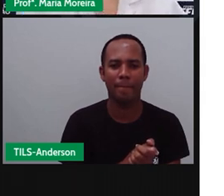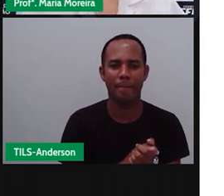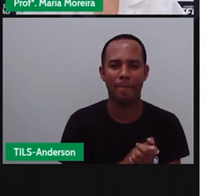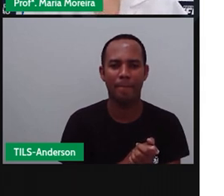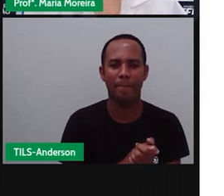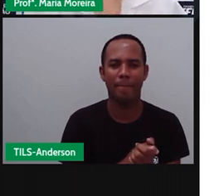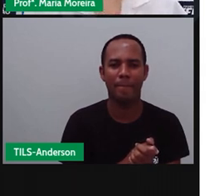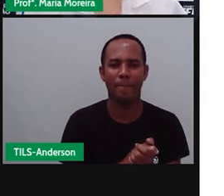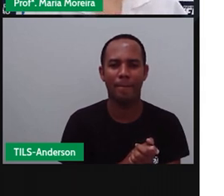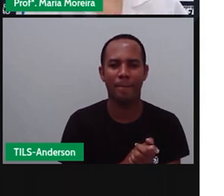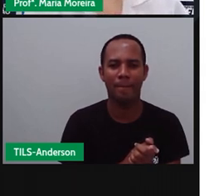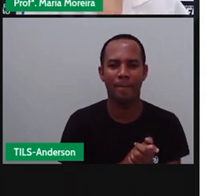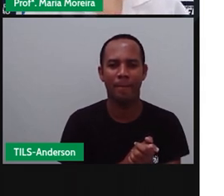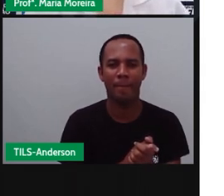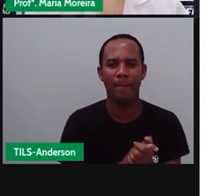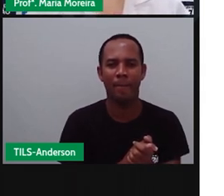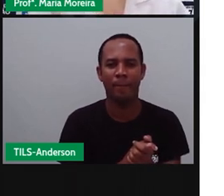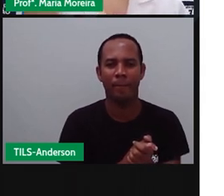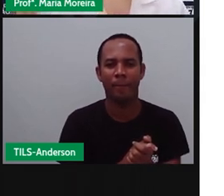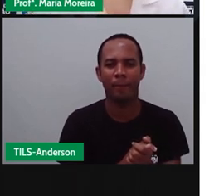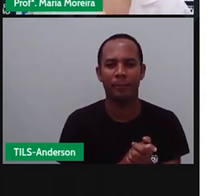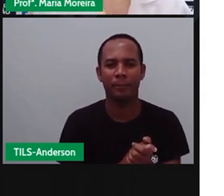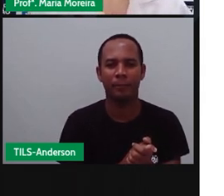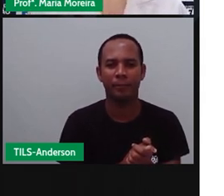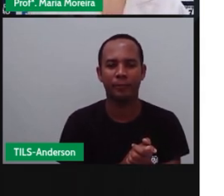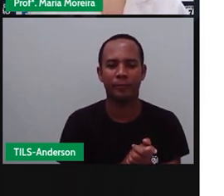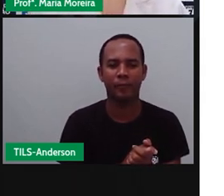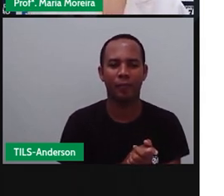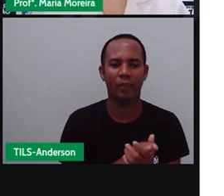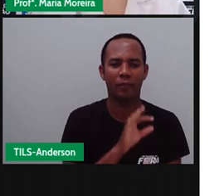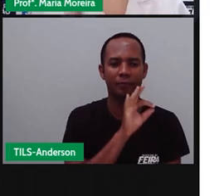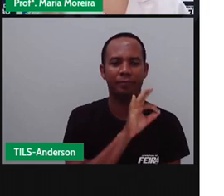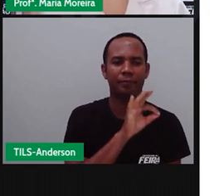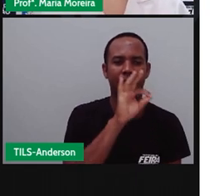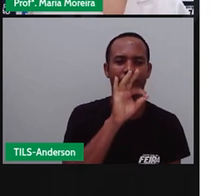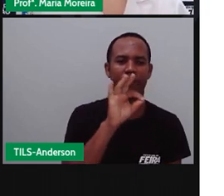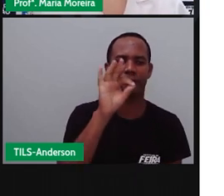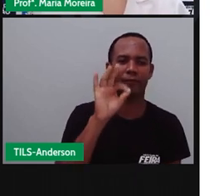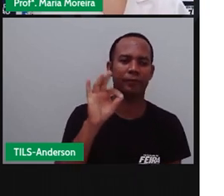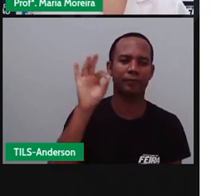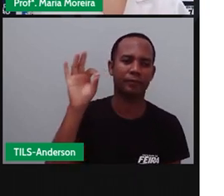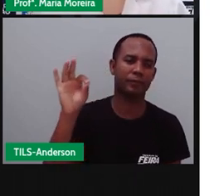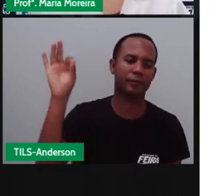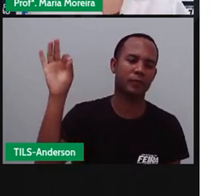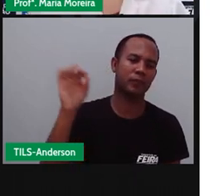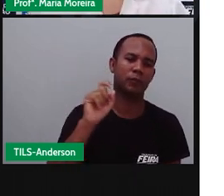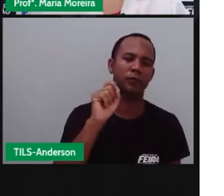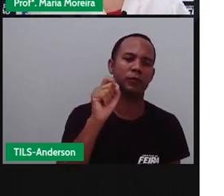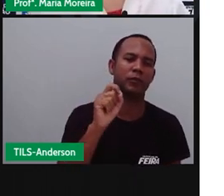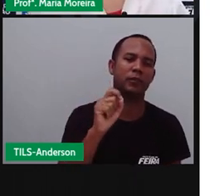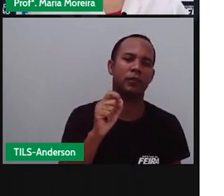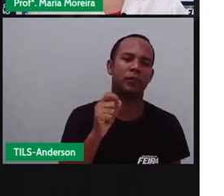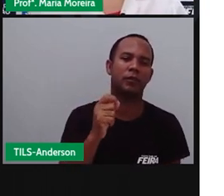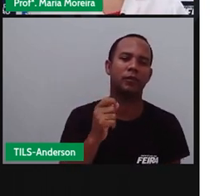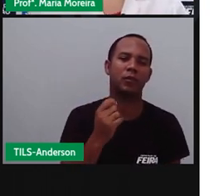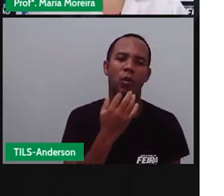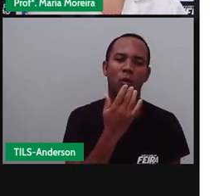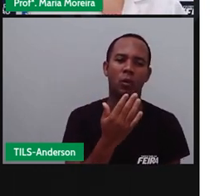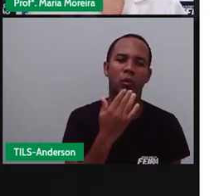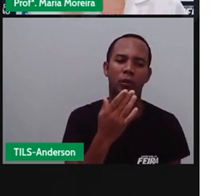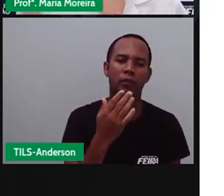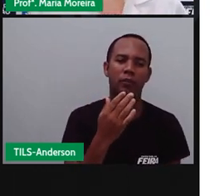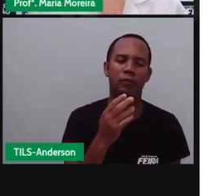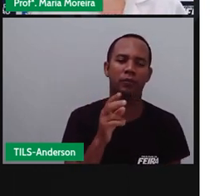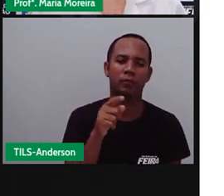O que foi que a Pró fez aqui agora? Ela acabou de montar um gráfico, né? Tá todo coloridozinho pra vocês. Então, se a gente olhar,